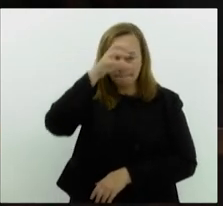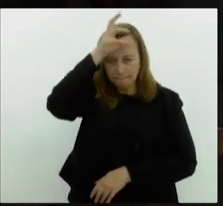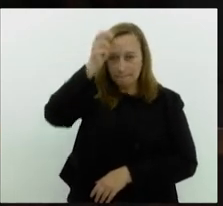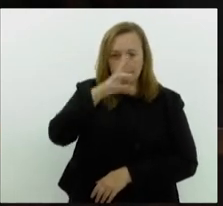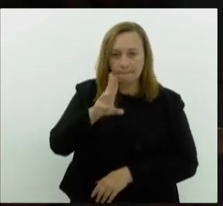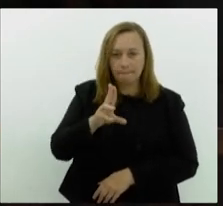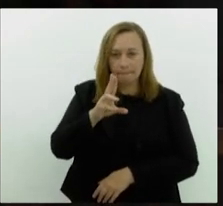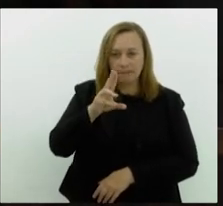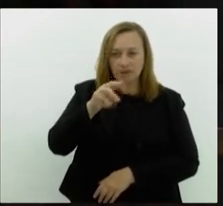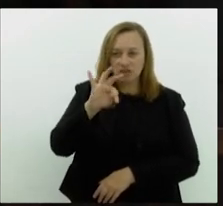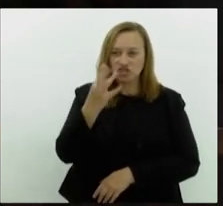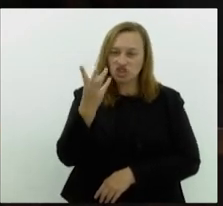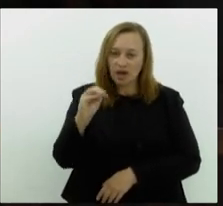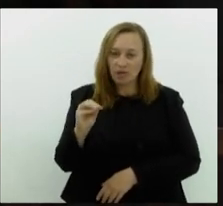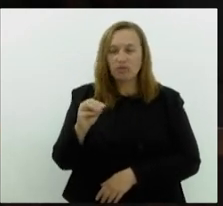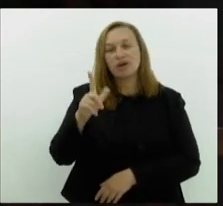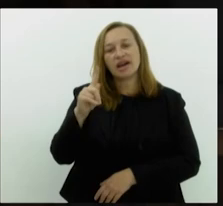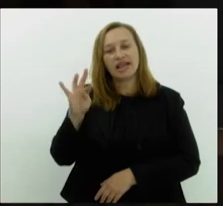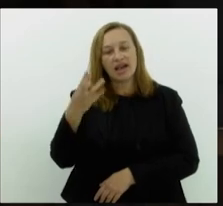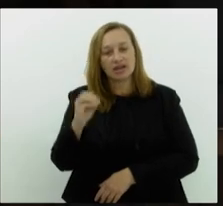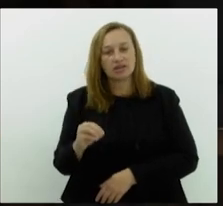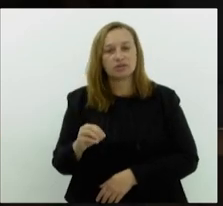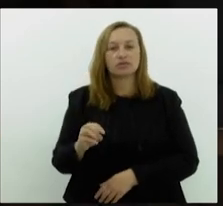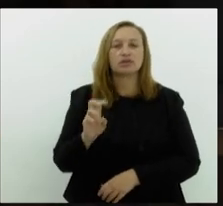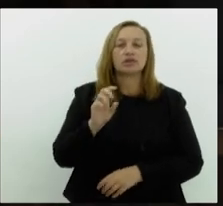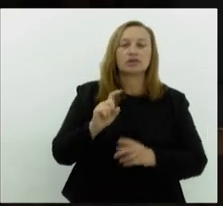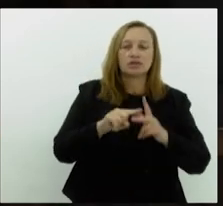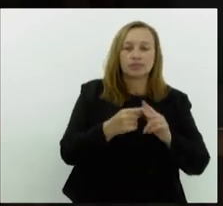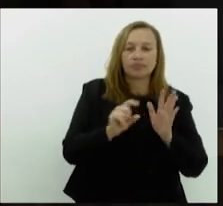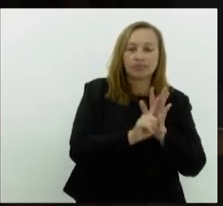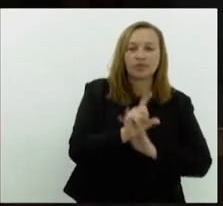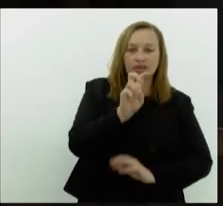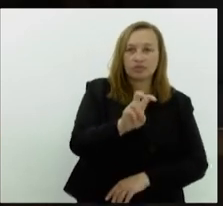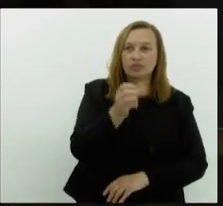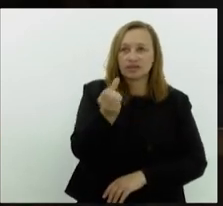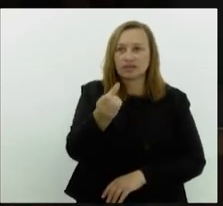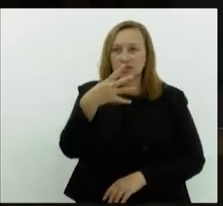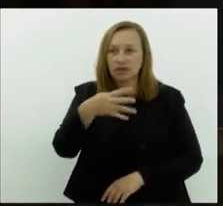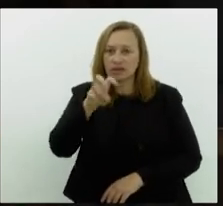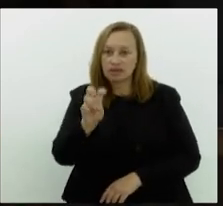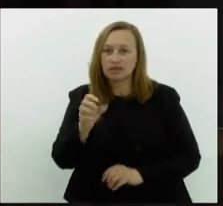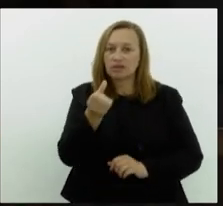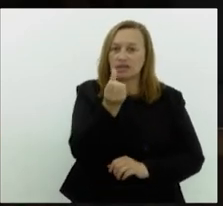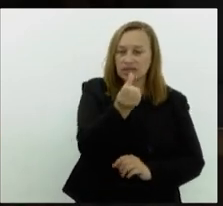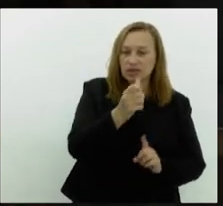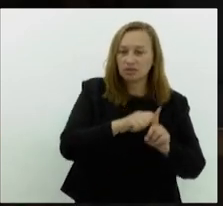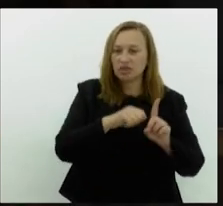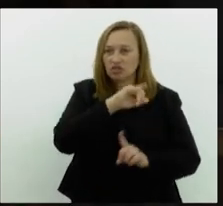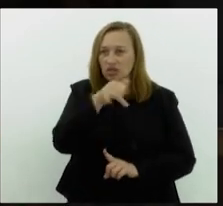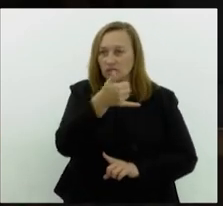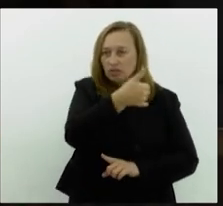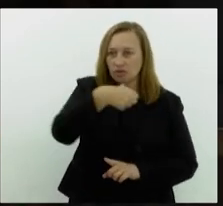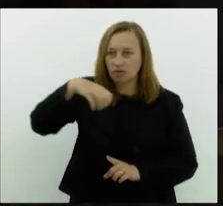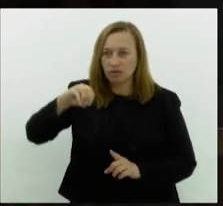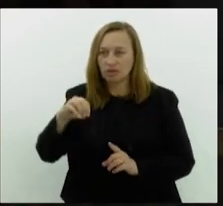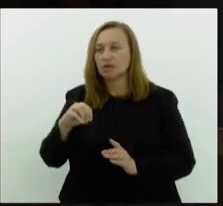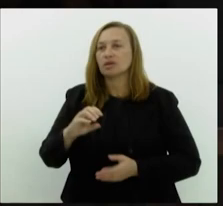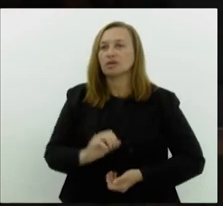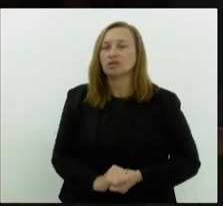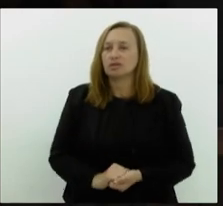Alhaço, que altera a lei 5.645, de 6 de janeiro de 2010, que